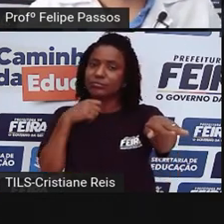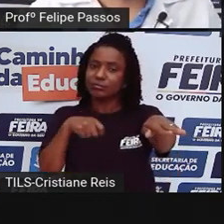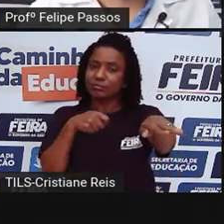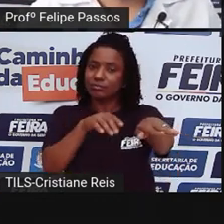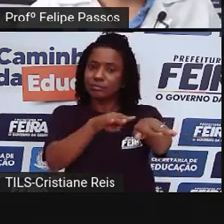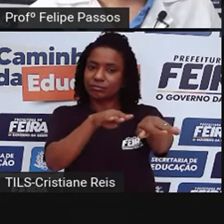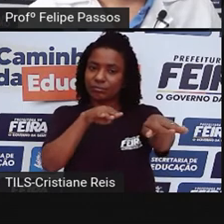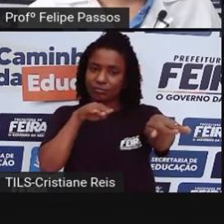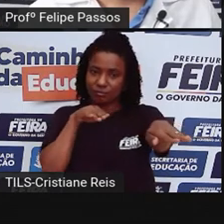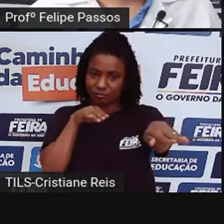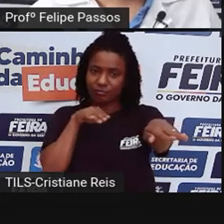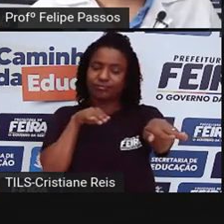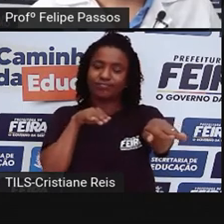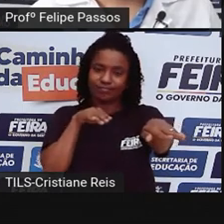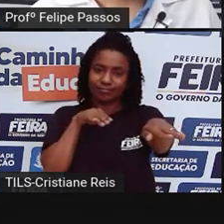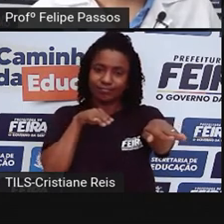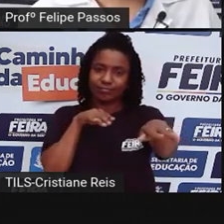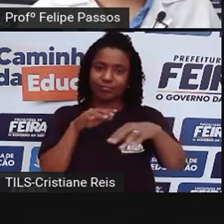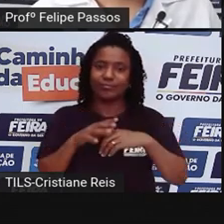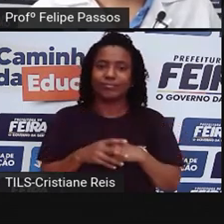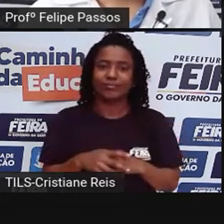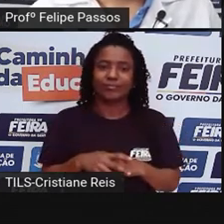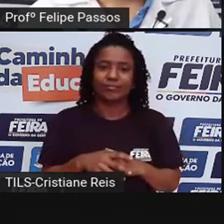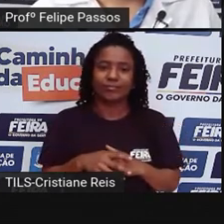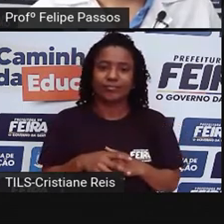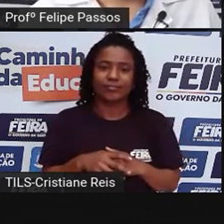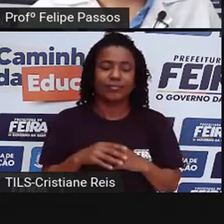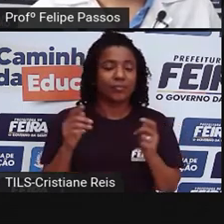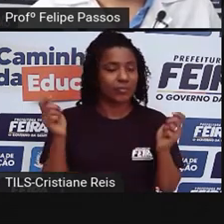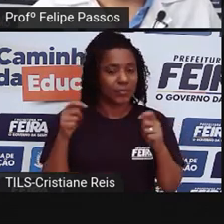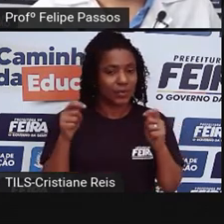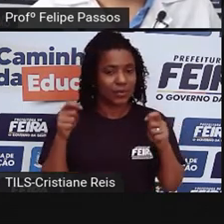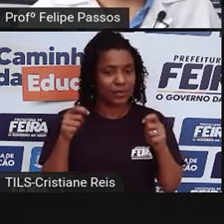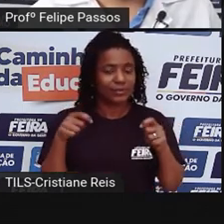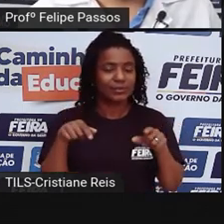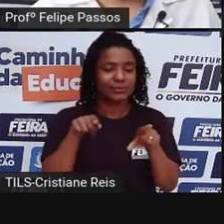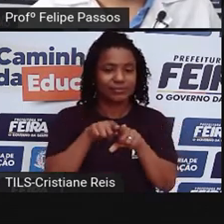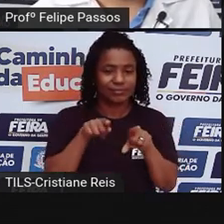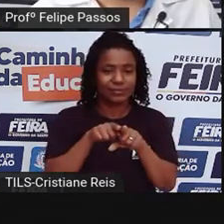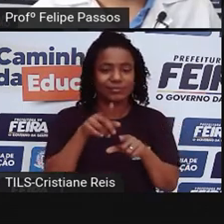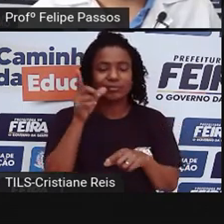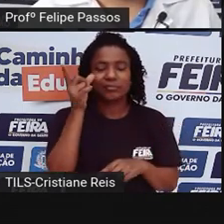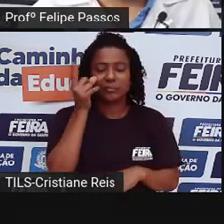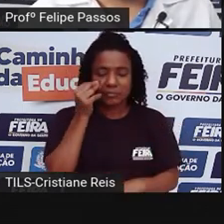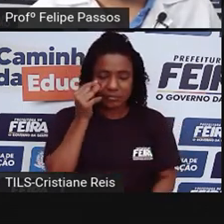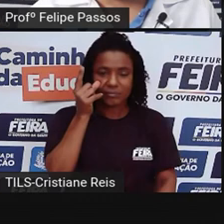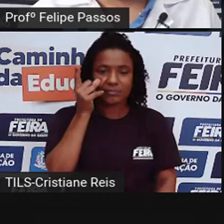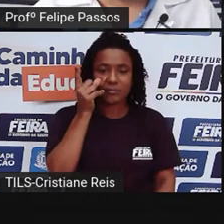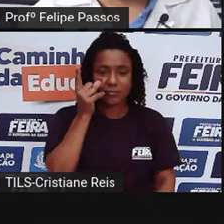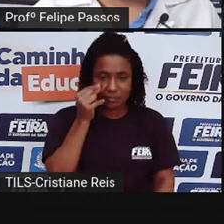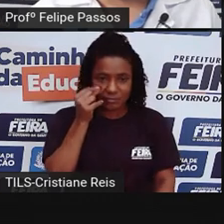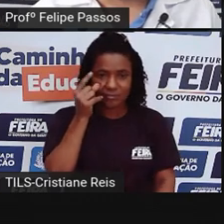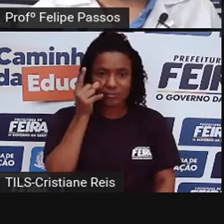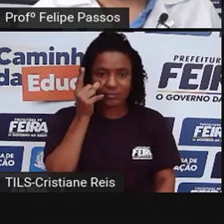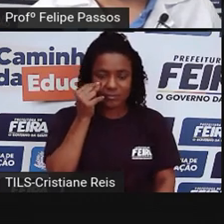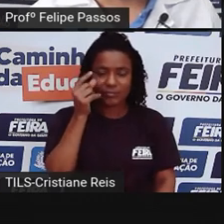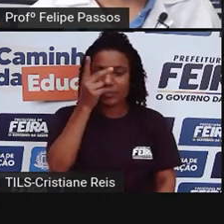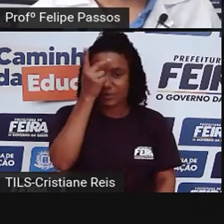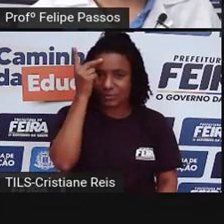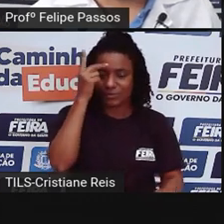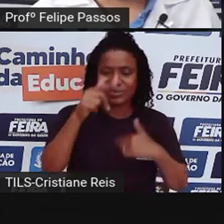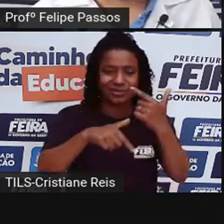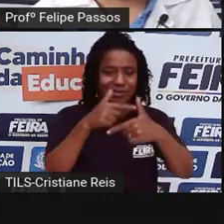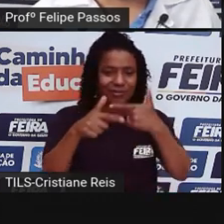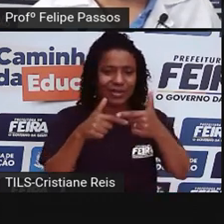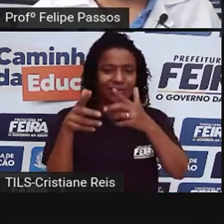entre os veículos. Dormir, e aqui, é um problema muito comum, principalmente entre os caminhoneiros, né? Porque são pessoas que